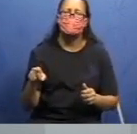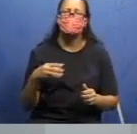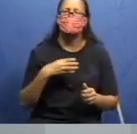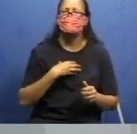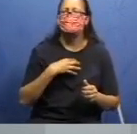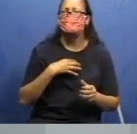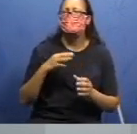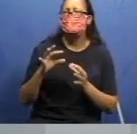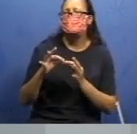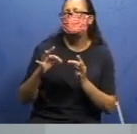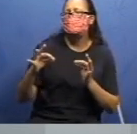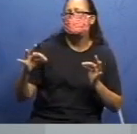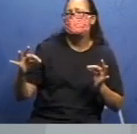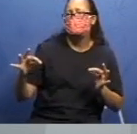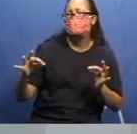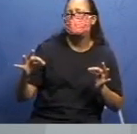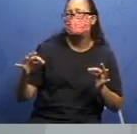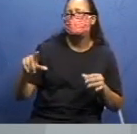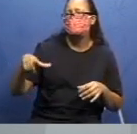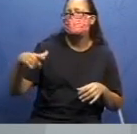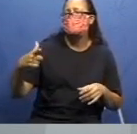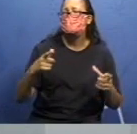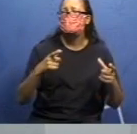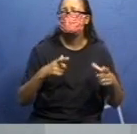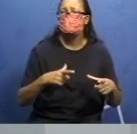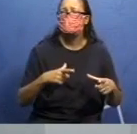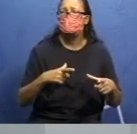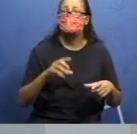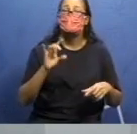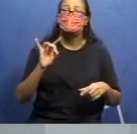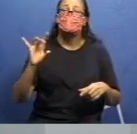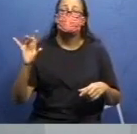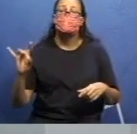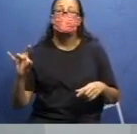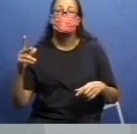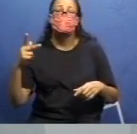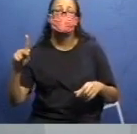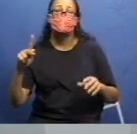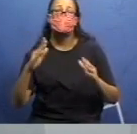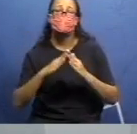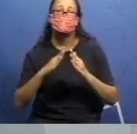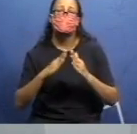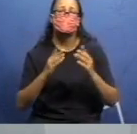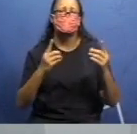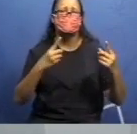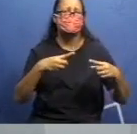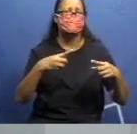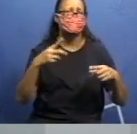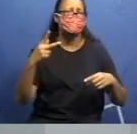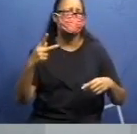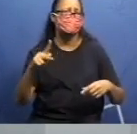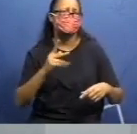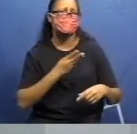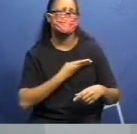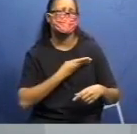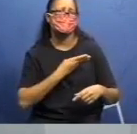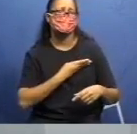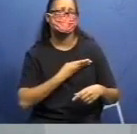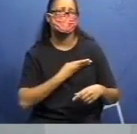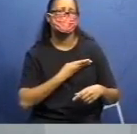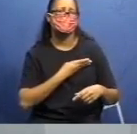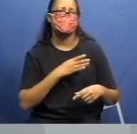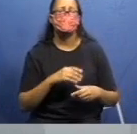mesmo que em outro lugar, mesmo que cada um na sua casa, desafie o seu amigo. Nós estamos hoje na era da tecnologia